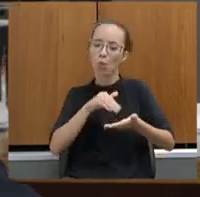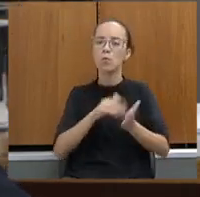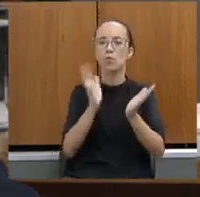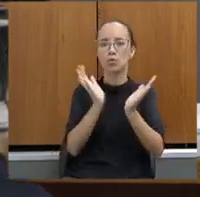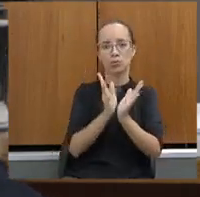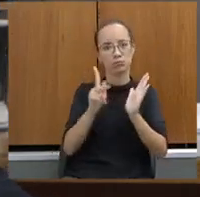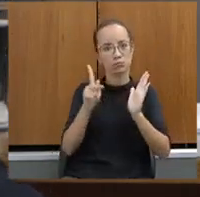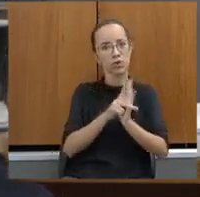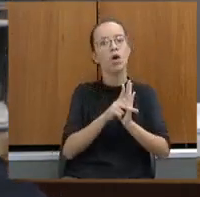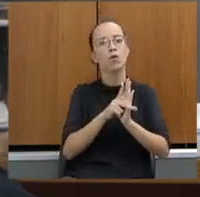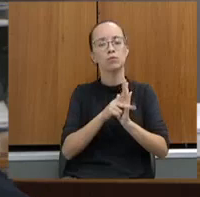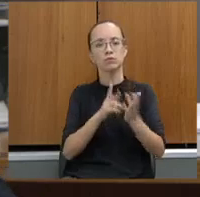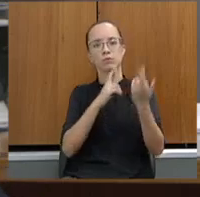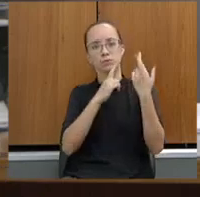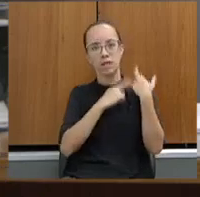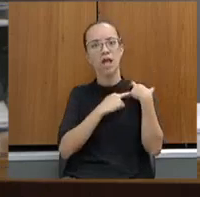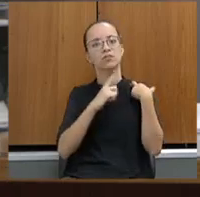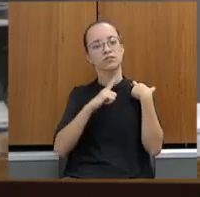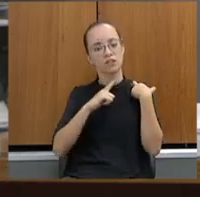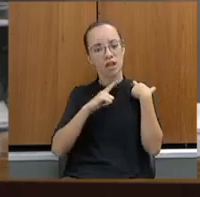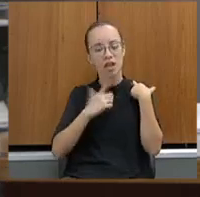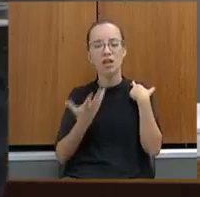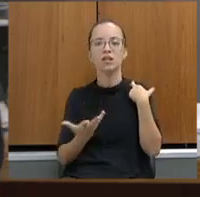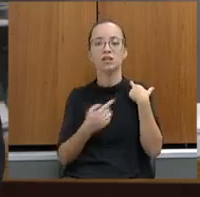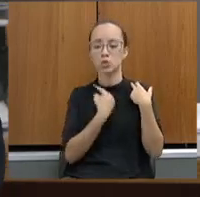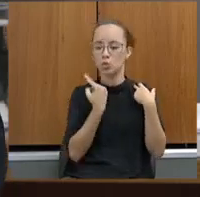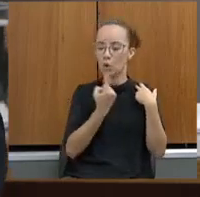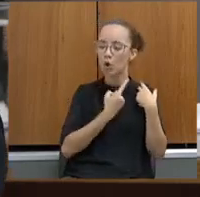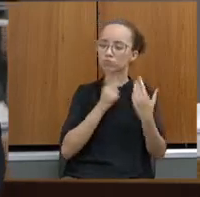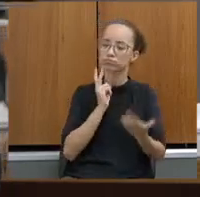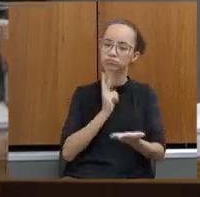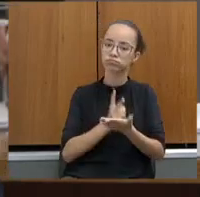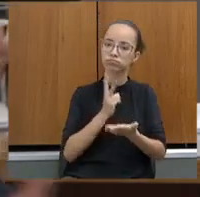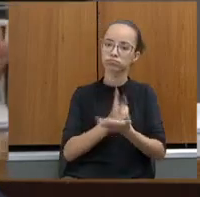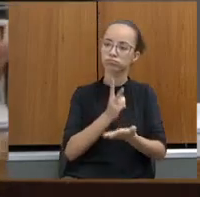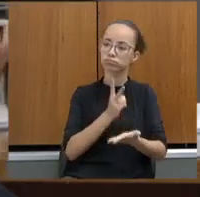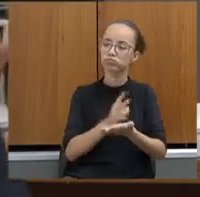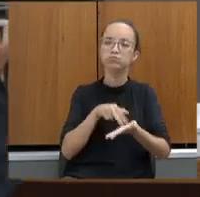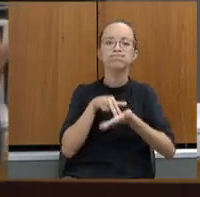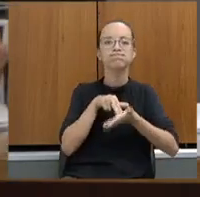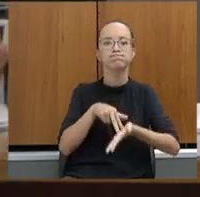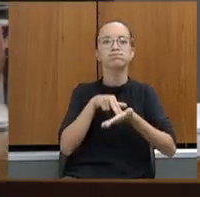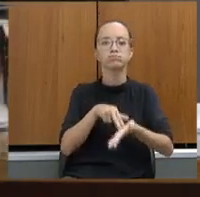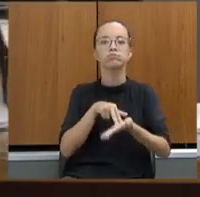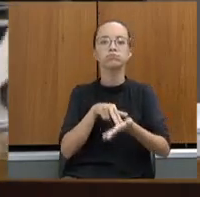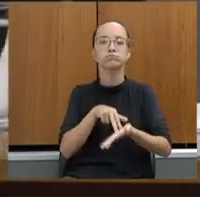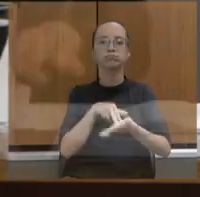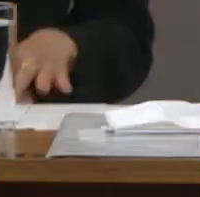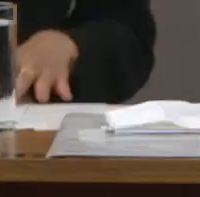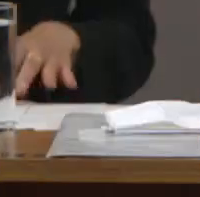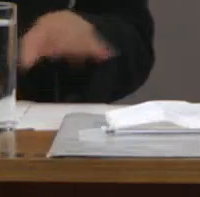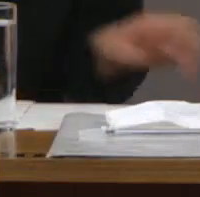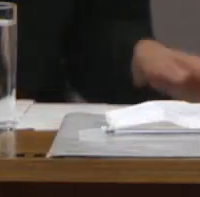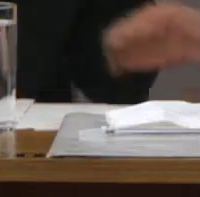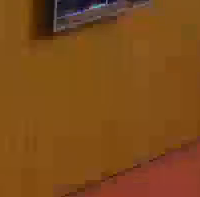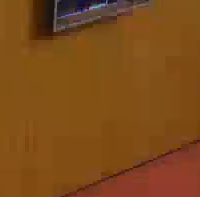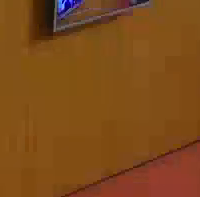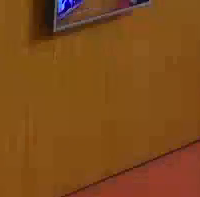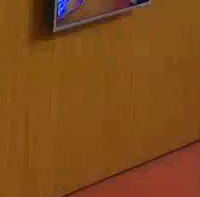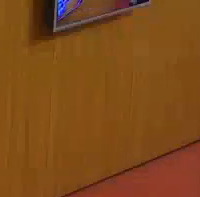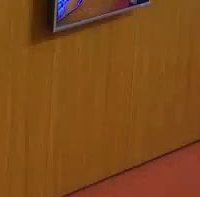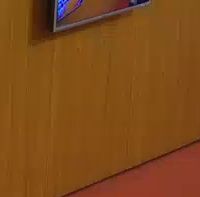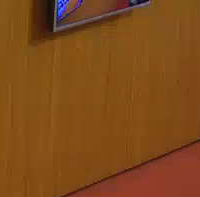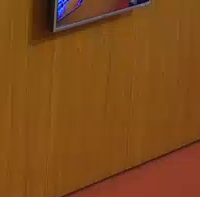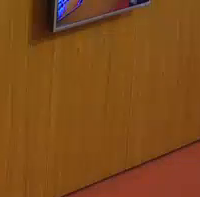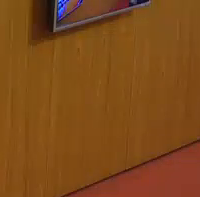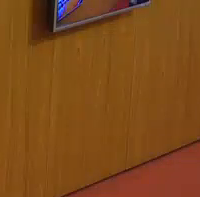pessoas que têm essa função, têm essa finalidade e nós não abrimos mão da nossa função. e daí começa esse desembate. Ainda bem que